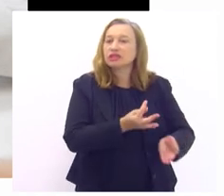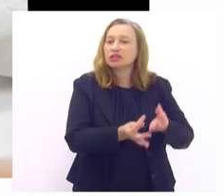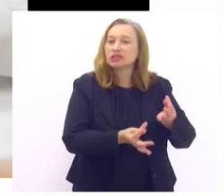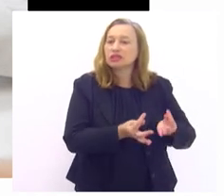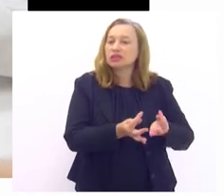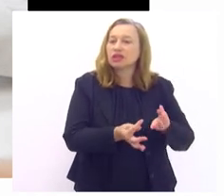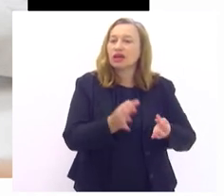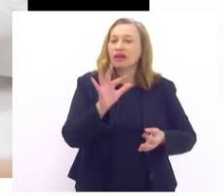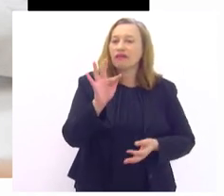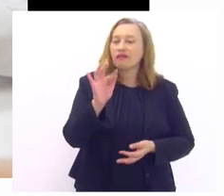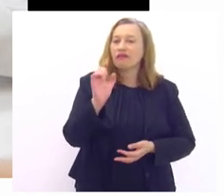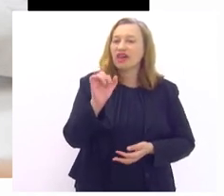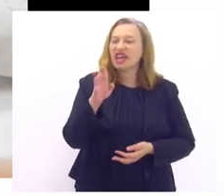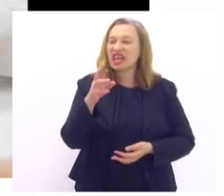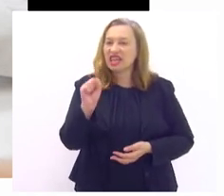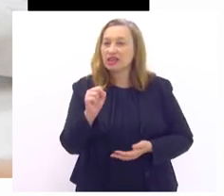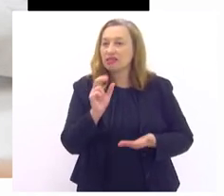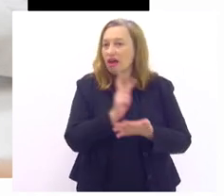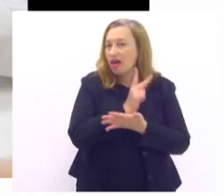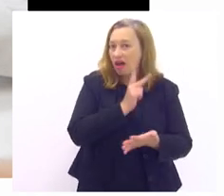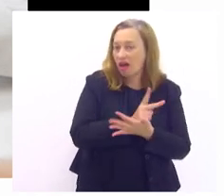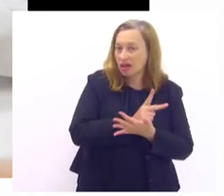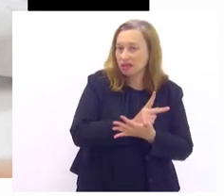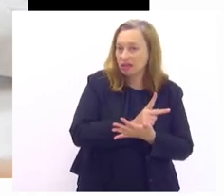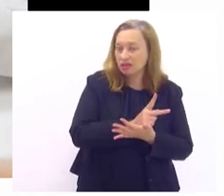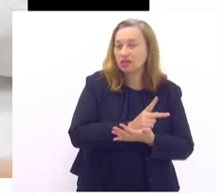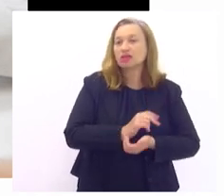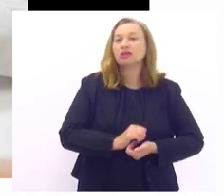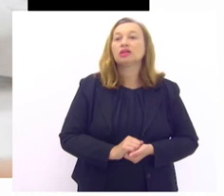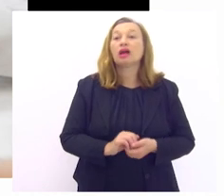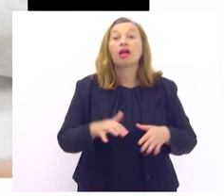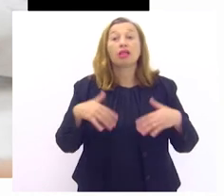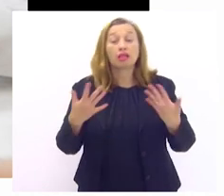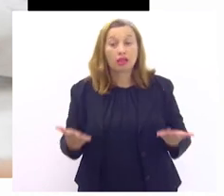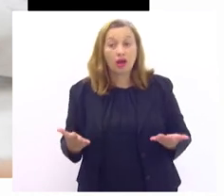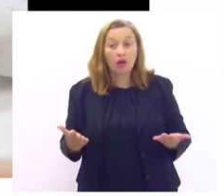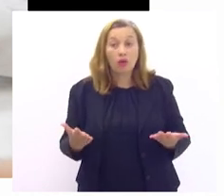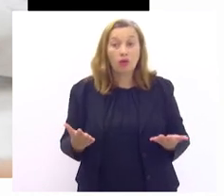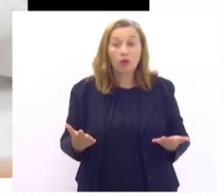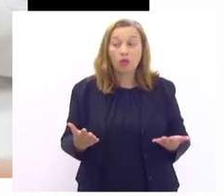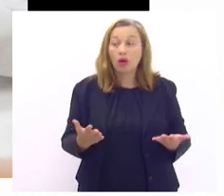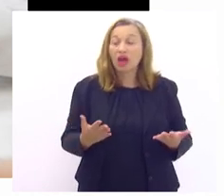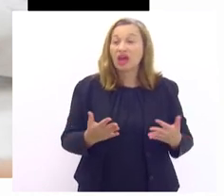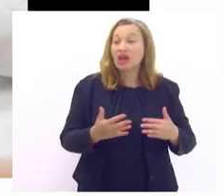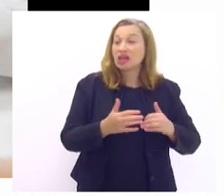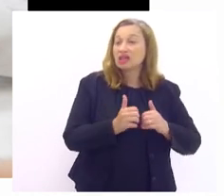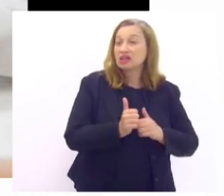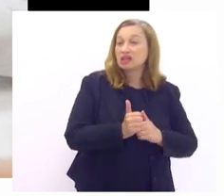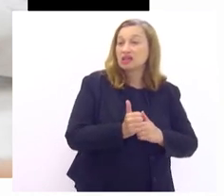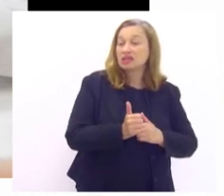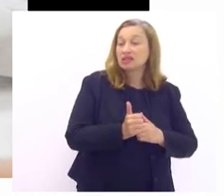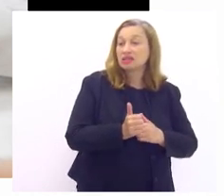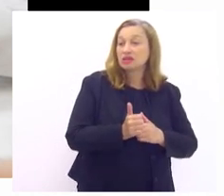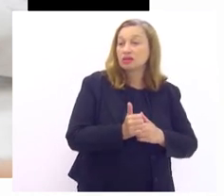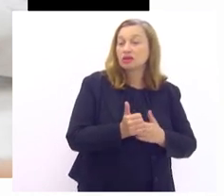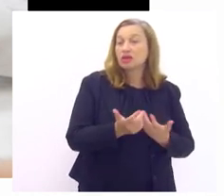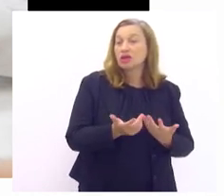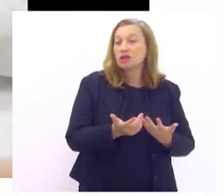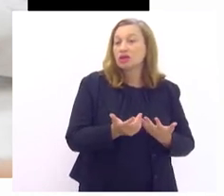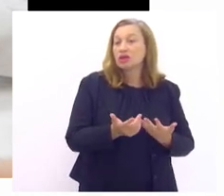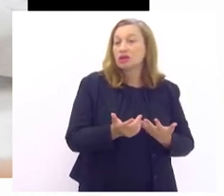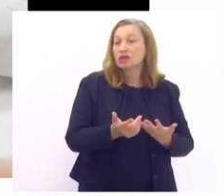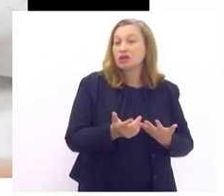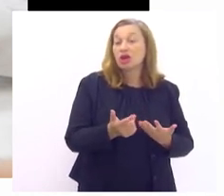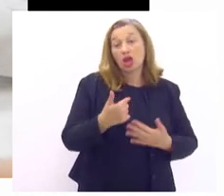feridas inadequado ela estava usando um povidine então esse gerenciamento dessa lesão né a gente